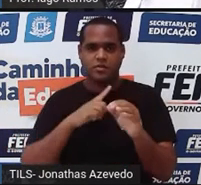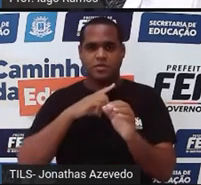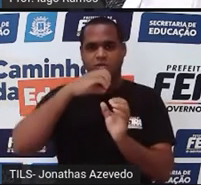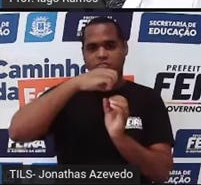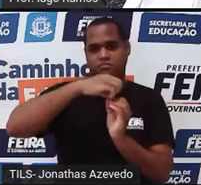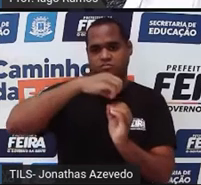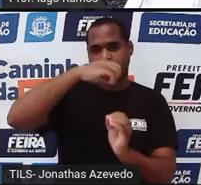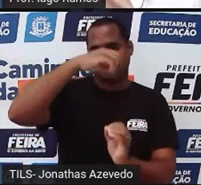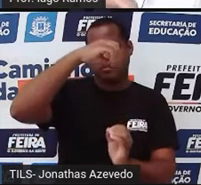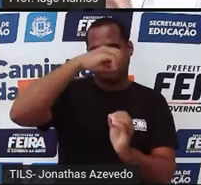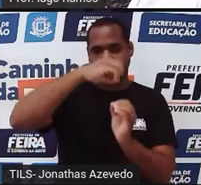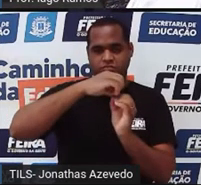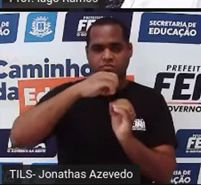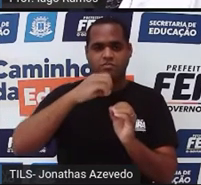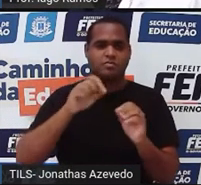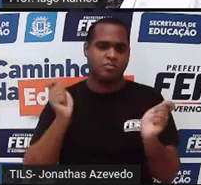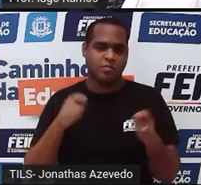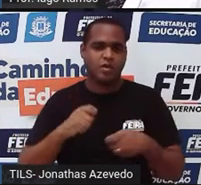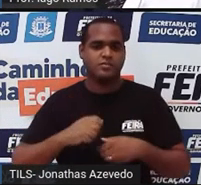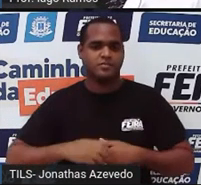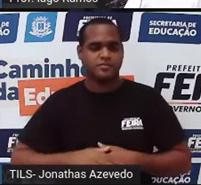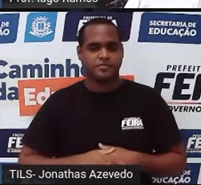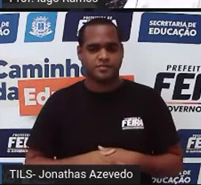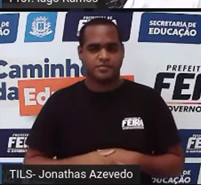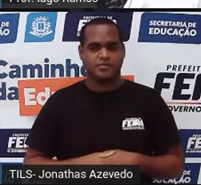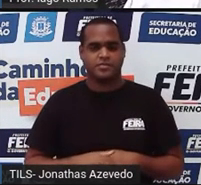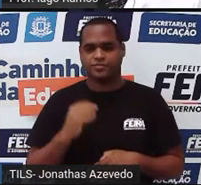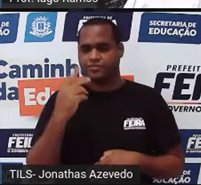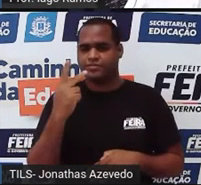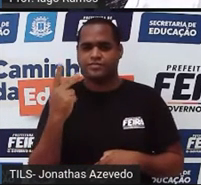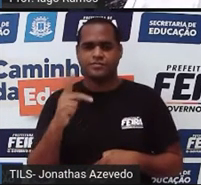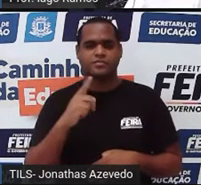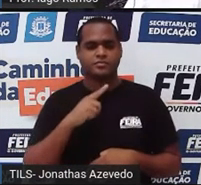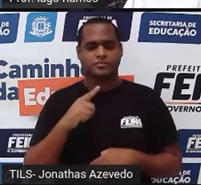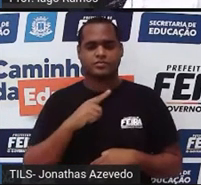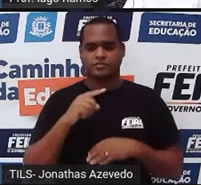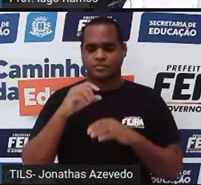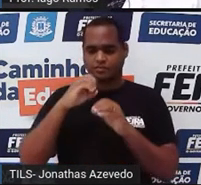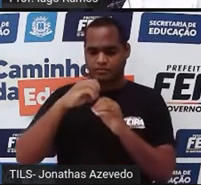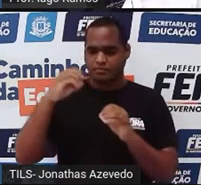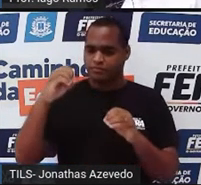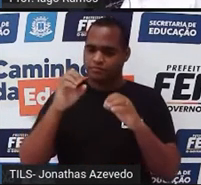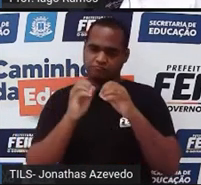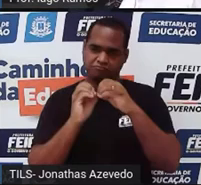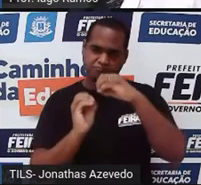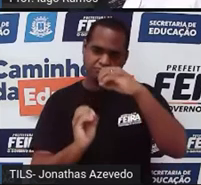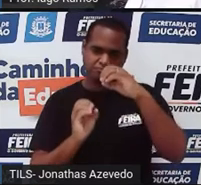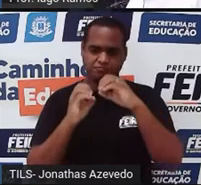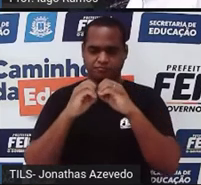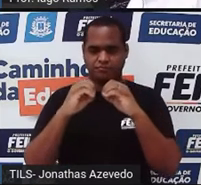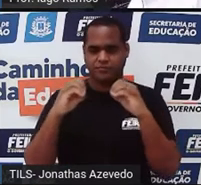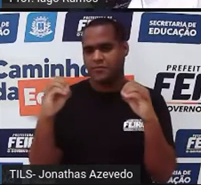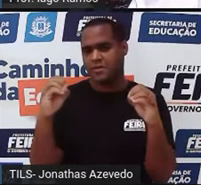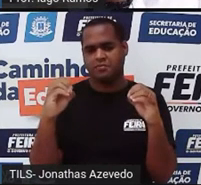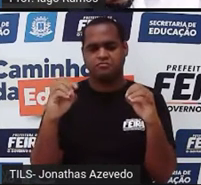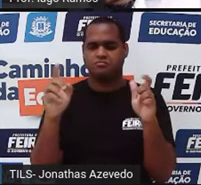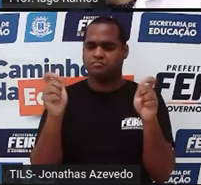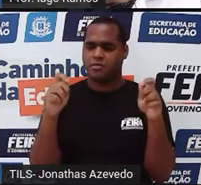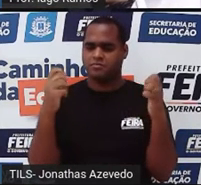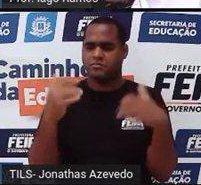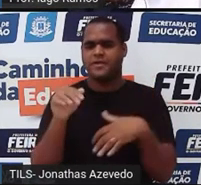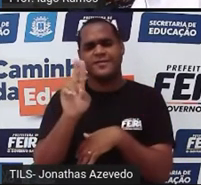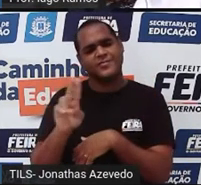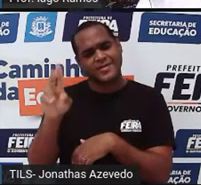duas diagonais, né? Você alinhando ali o seu símbolo, dessa forma você ganha o jogo. Então, a pessoa que vai usar o círculo,